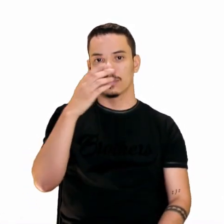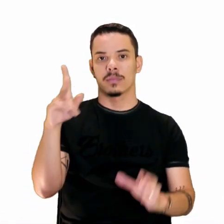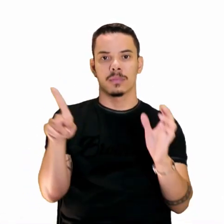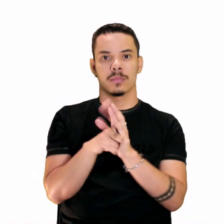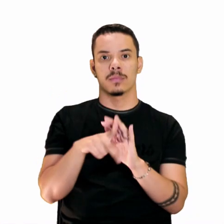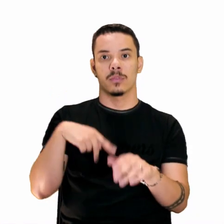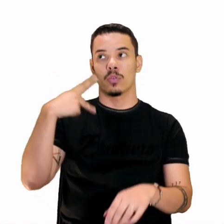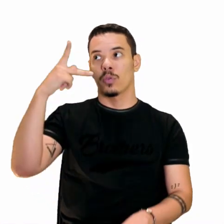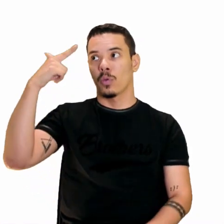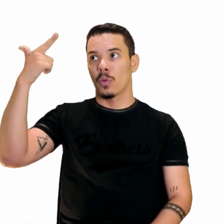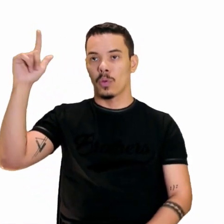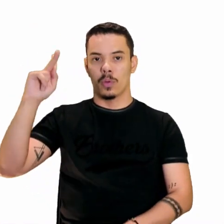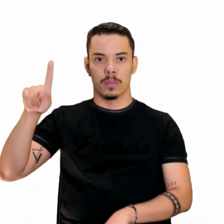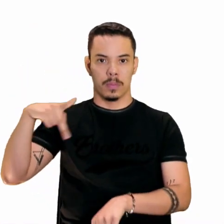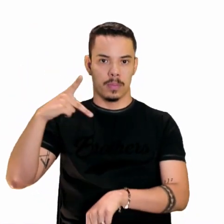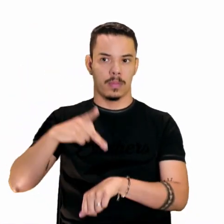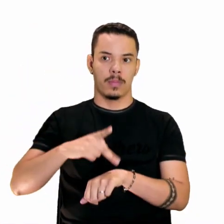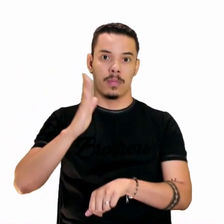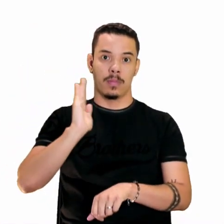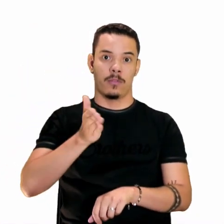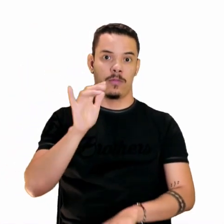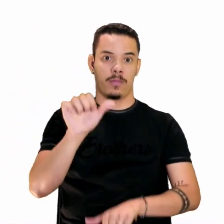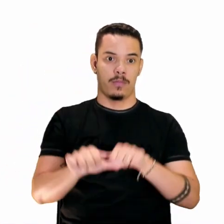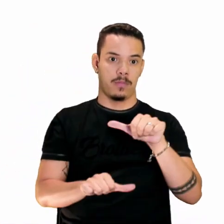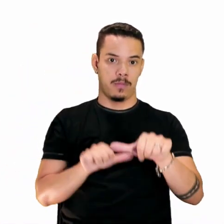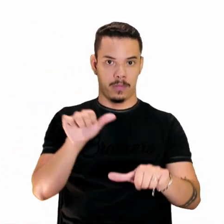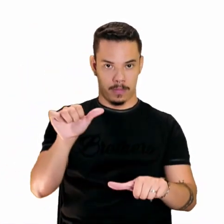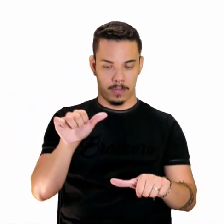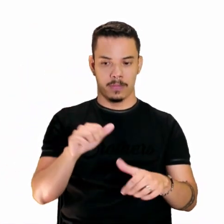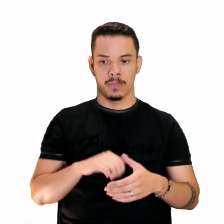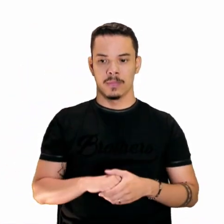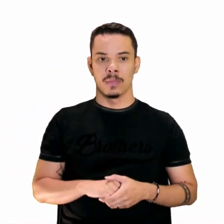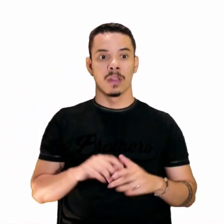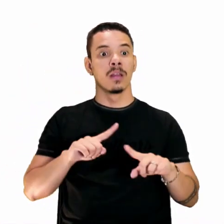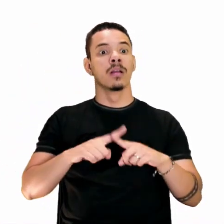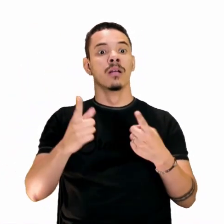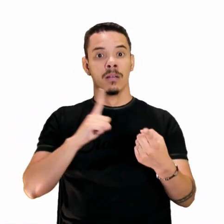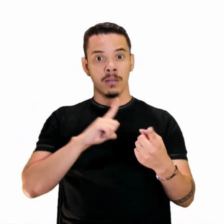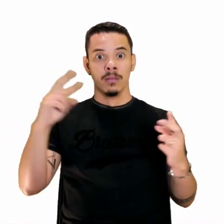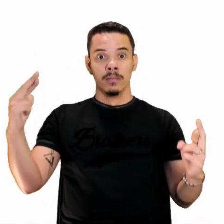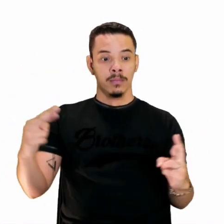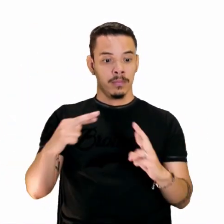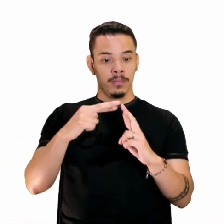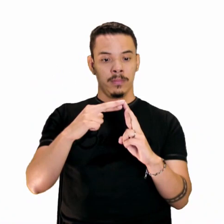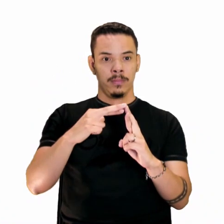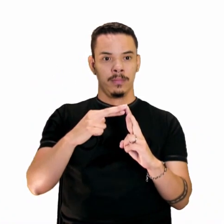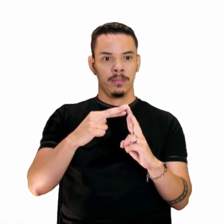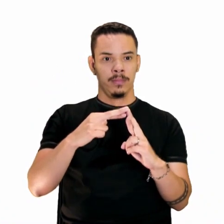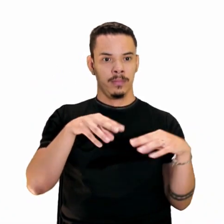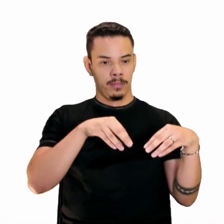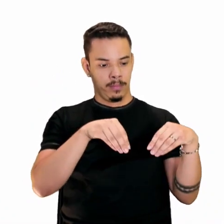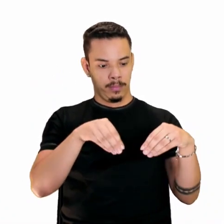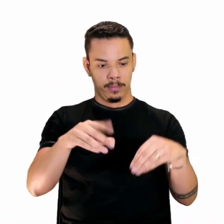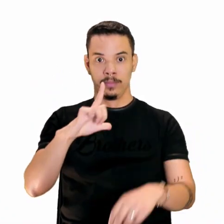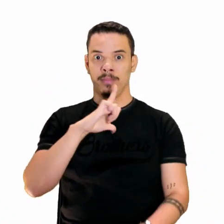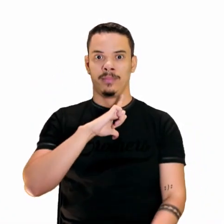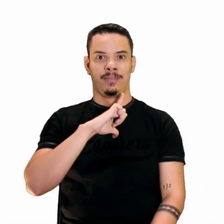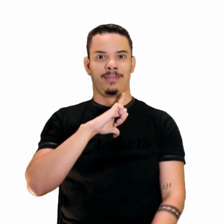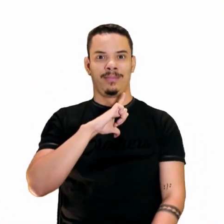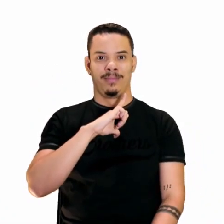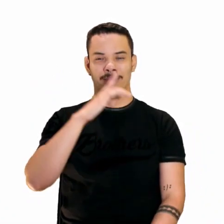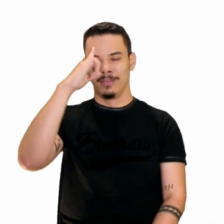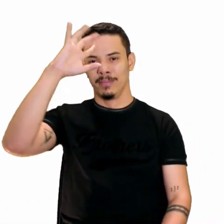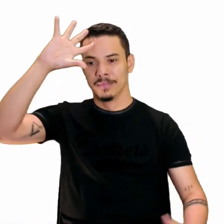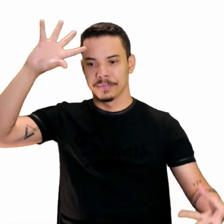Califórnia. Olha aí, já mudou. Certo? Mas ele trouxe a referência do texto original. Minha terra tem. E aí,